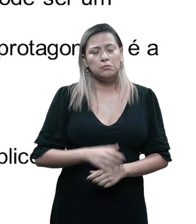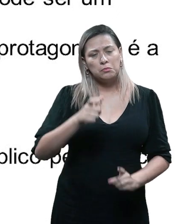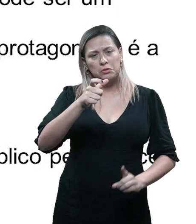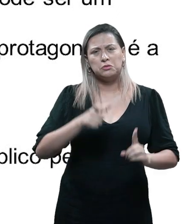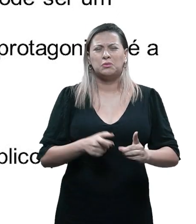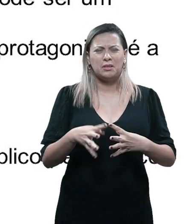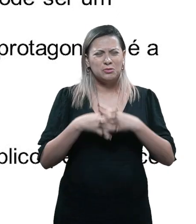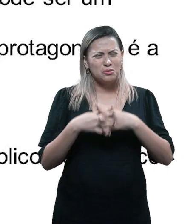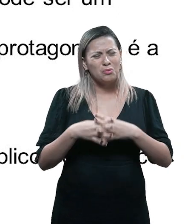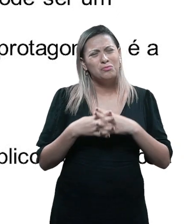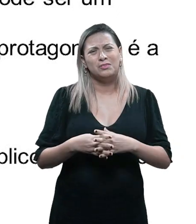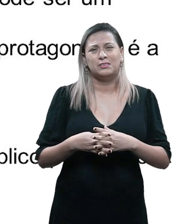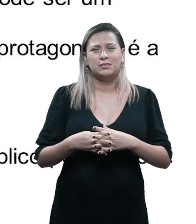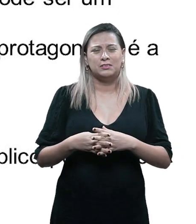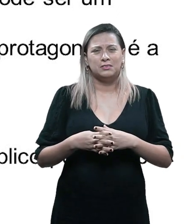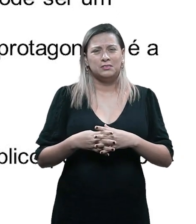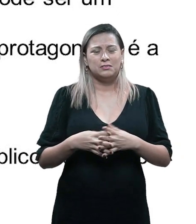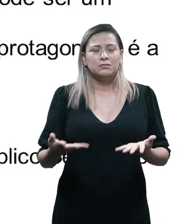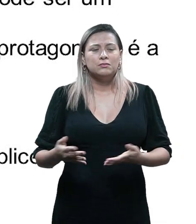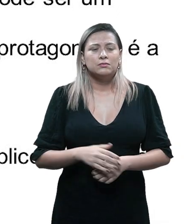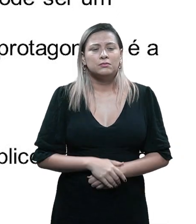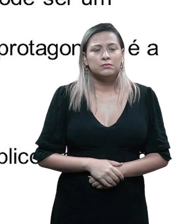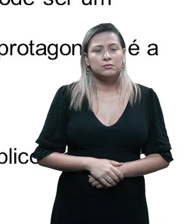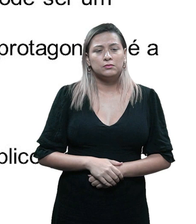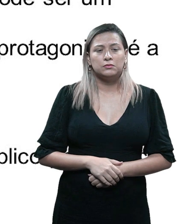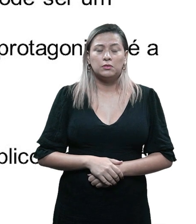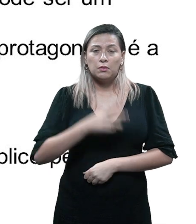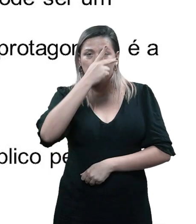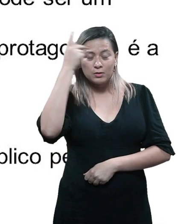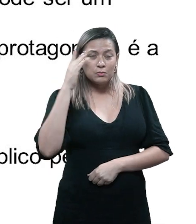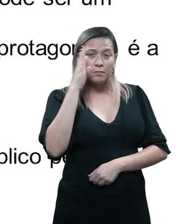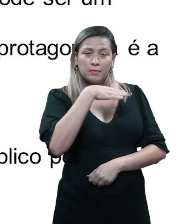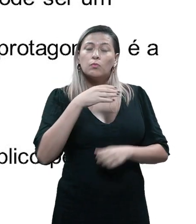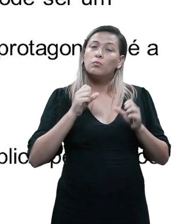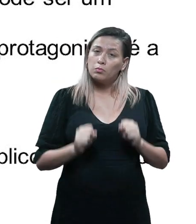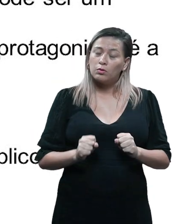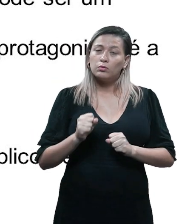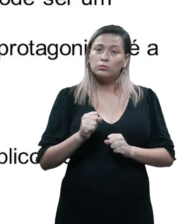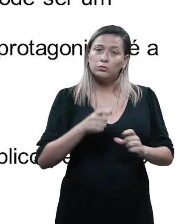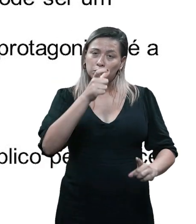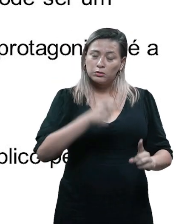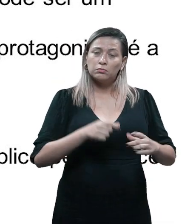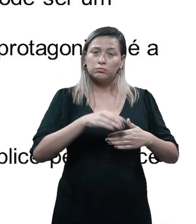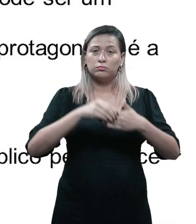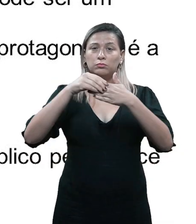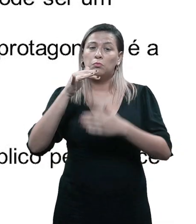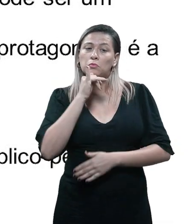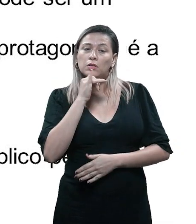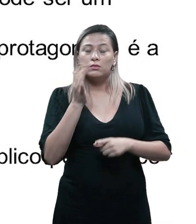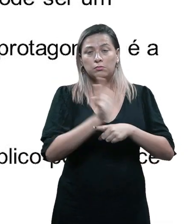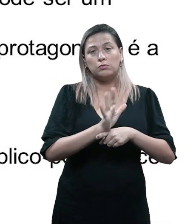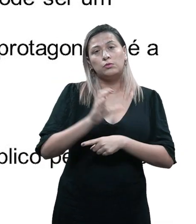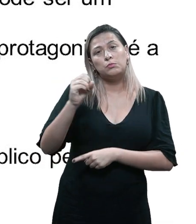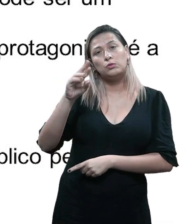cheio de conflito, confuso. Um vilão, ele pode ser protagonista. Nós já demos aqui o exemplo do filme